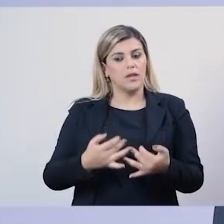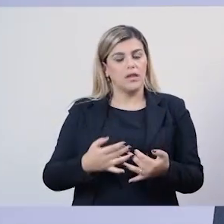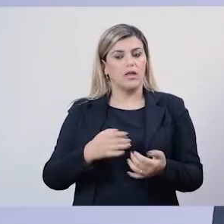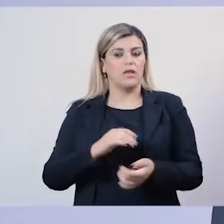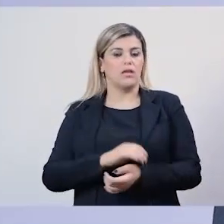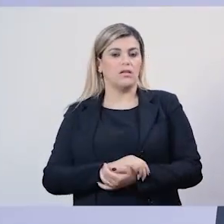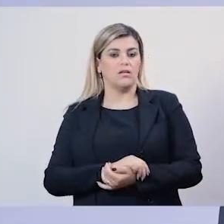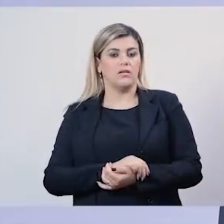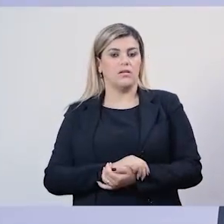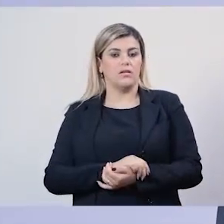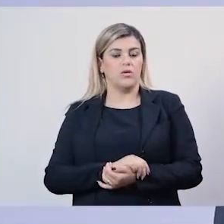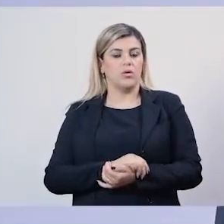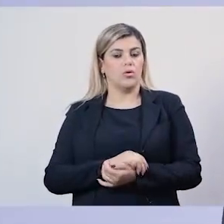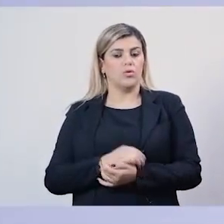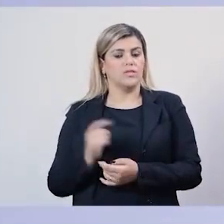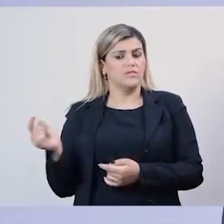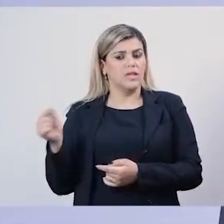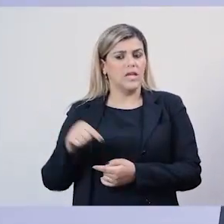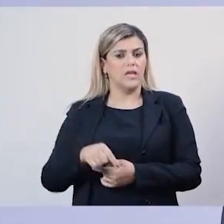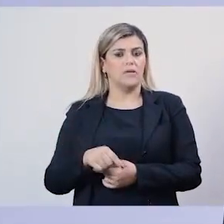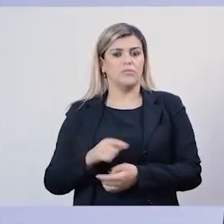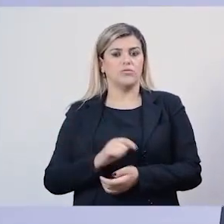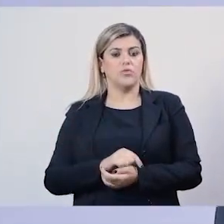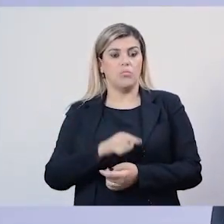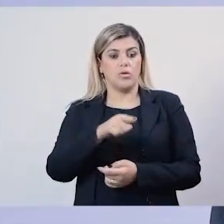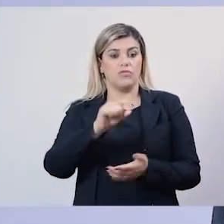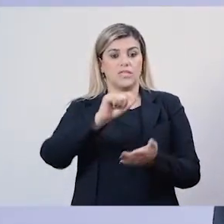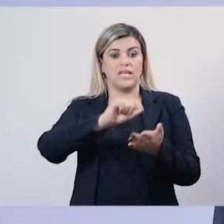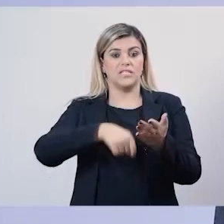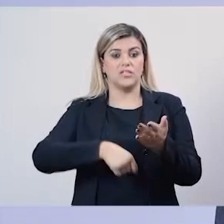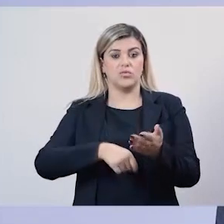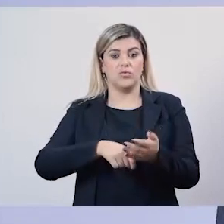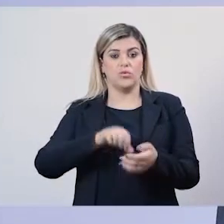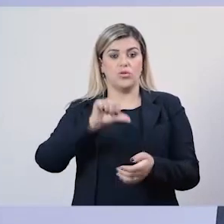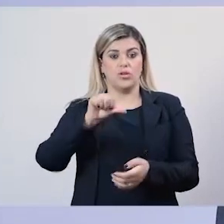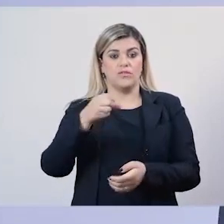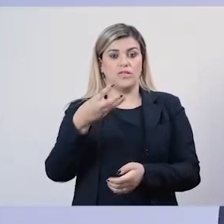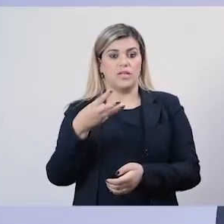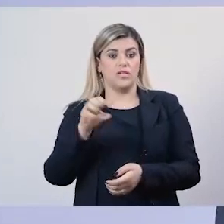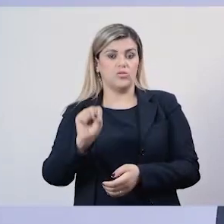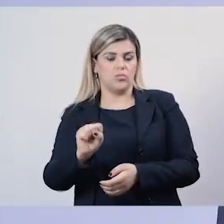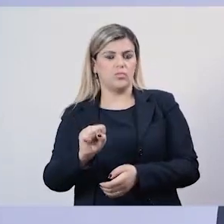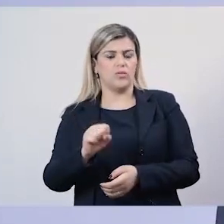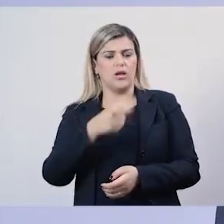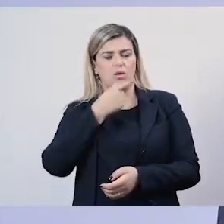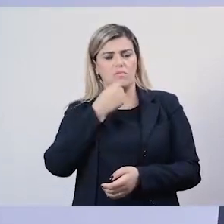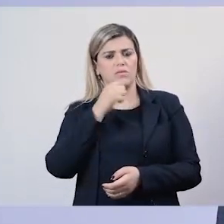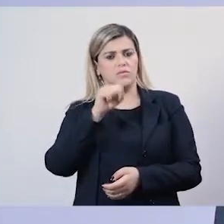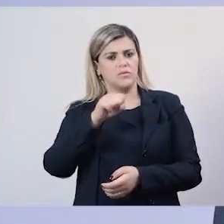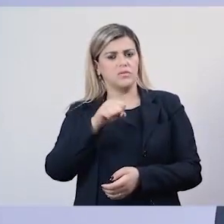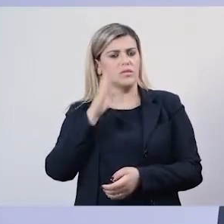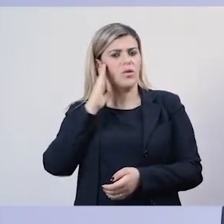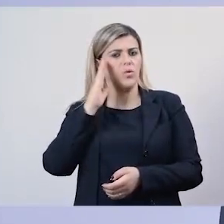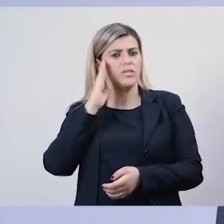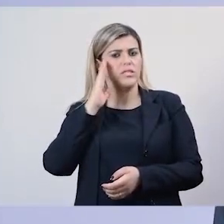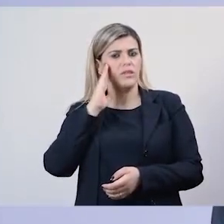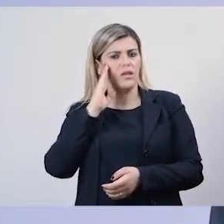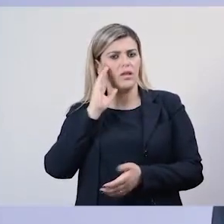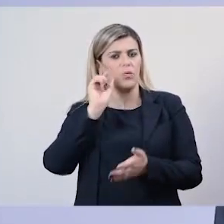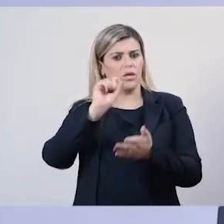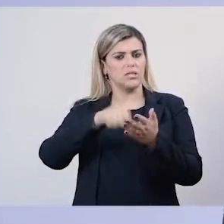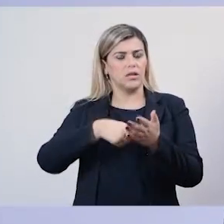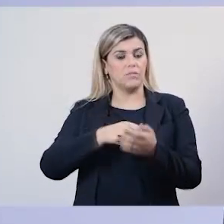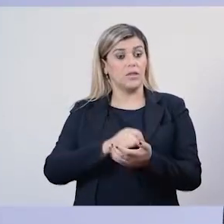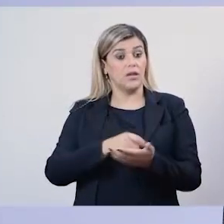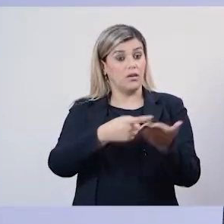explicamos para ele o que era, nós estamos aqui porque o senhor assinou o decreto-lei em 938. Eu falei, eu sei, eu assinei. Então, nós viemos